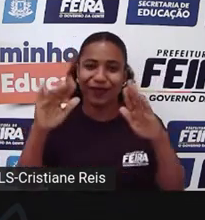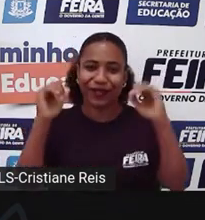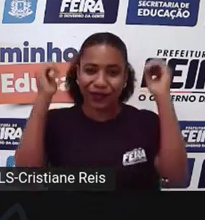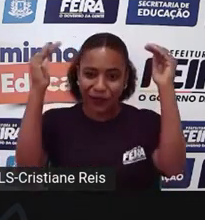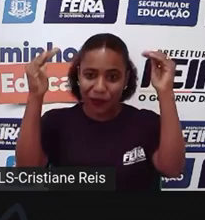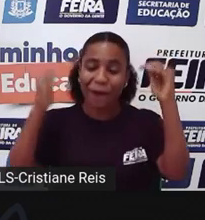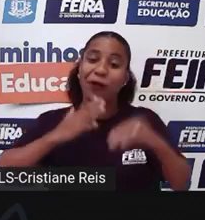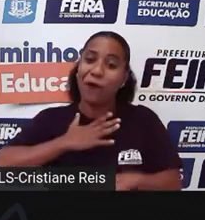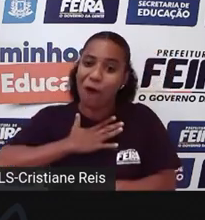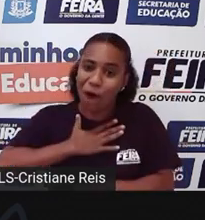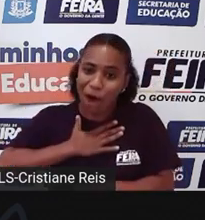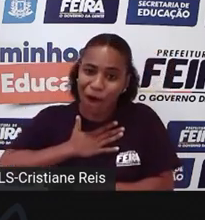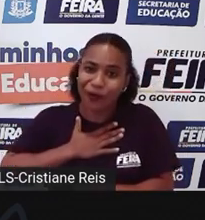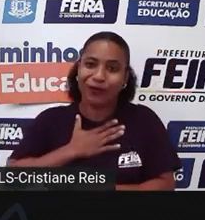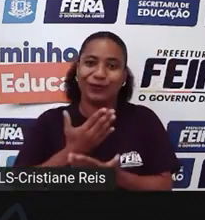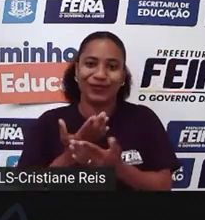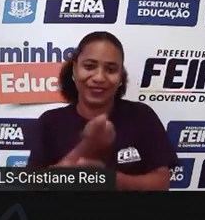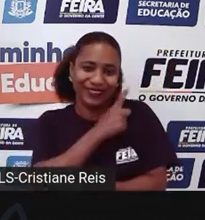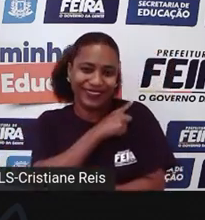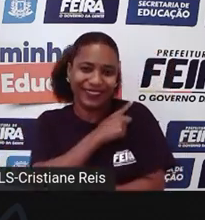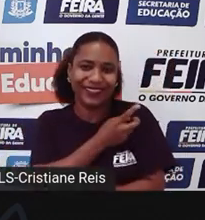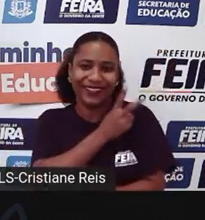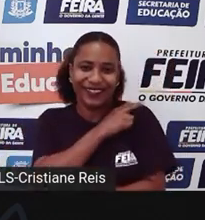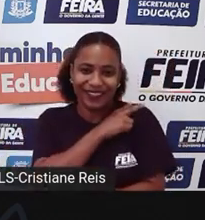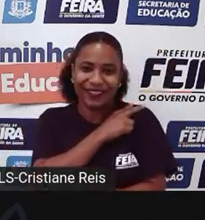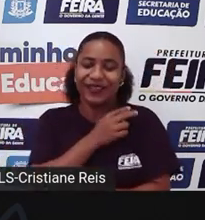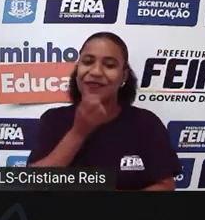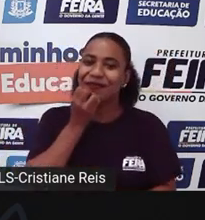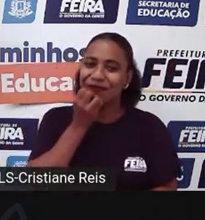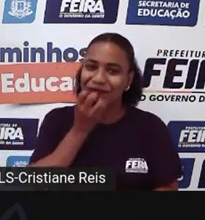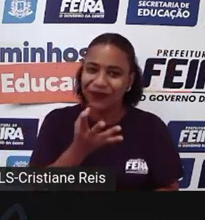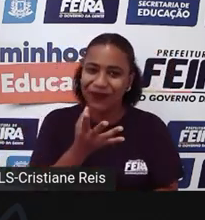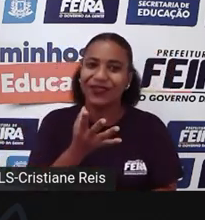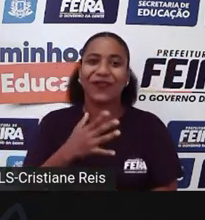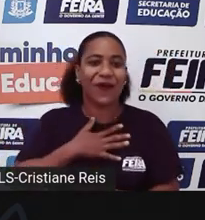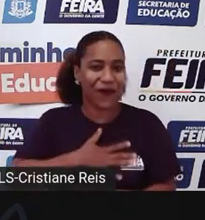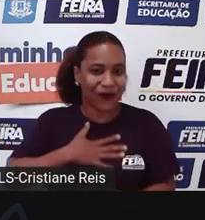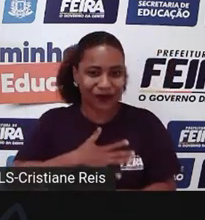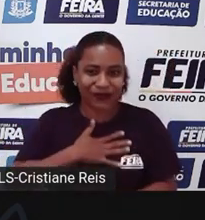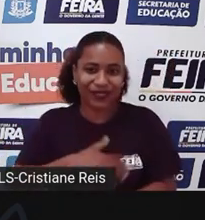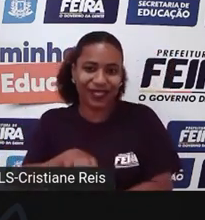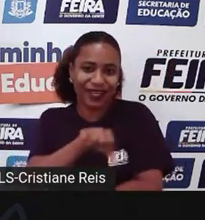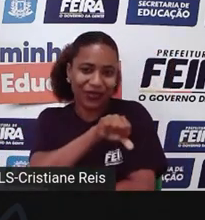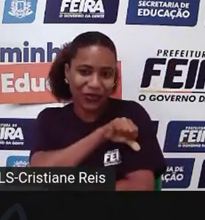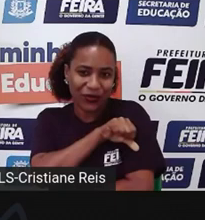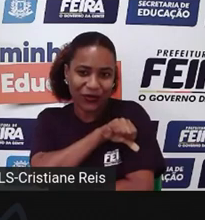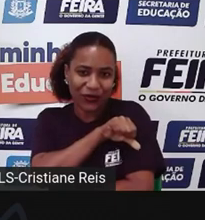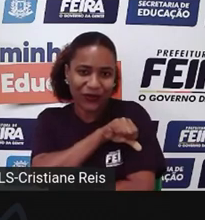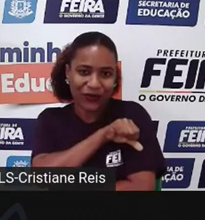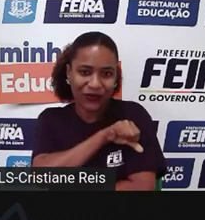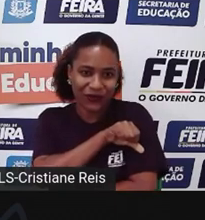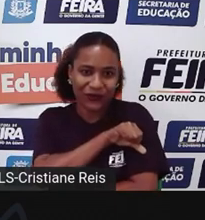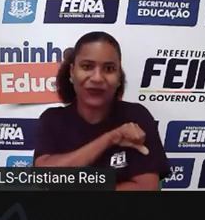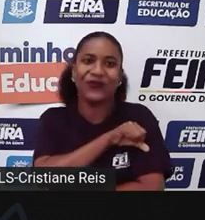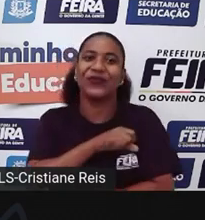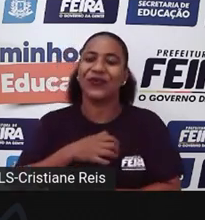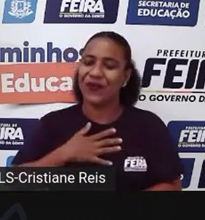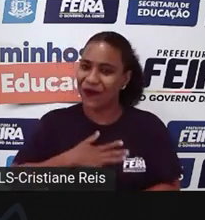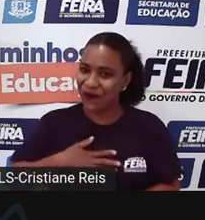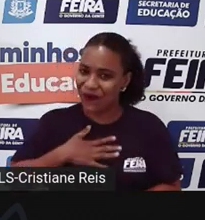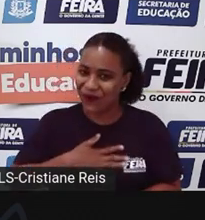demais, adoro a fase de vocês, que é o nono ano, Felipe? É, isso.